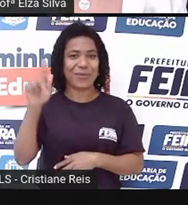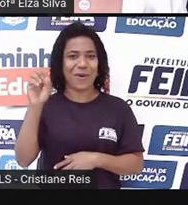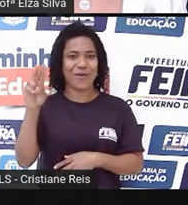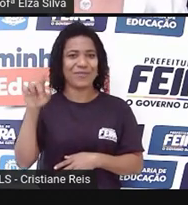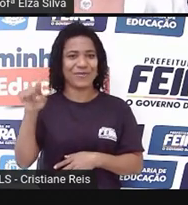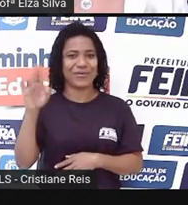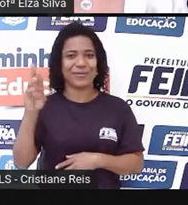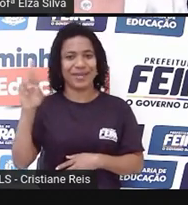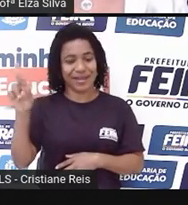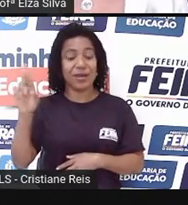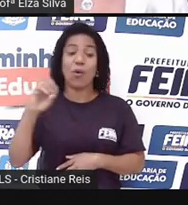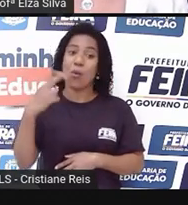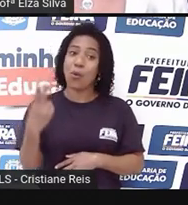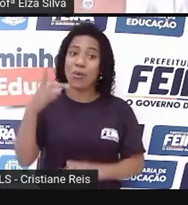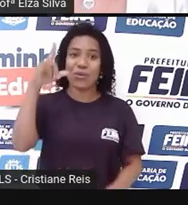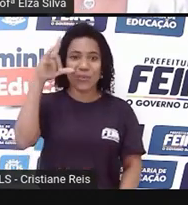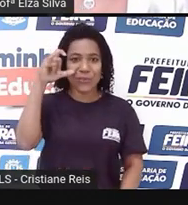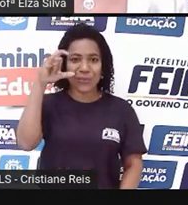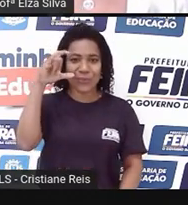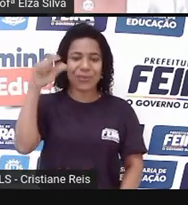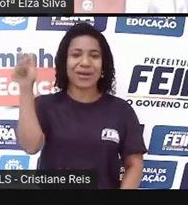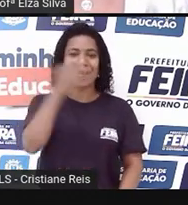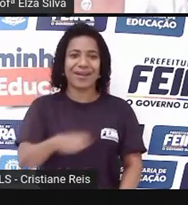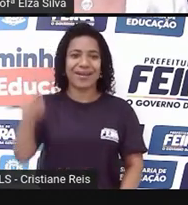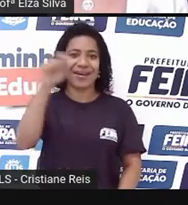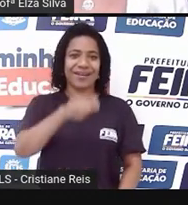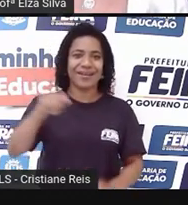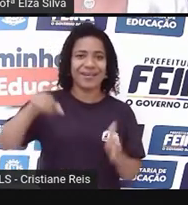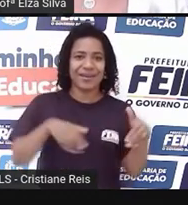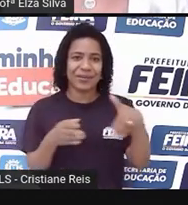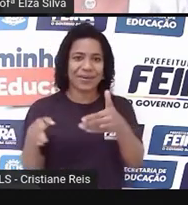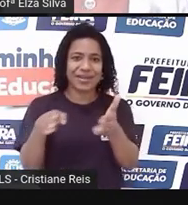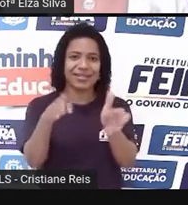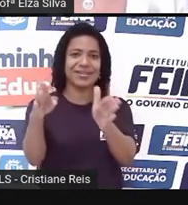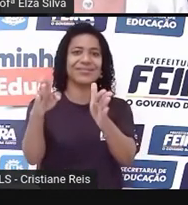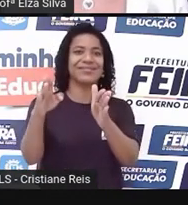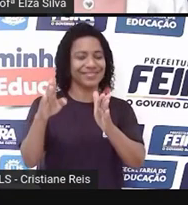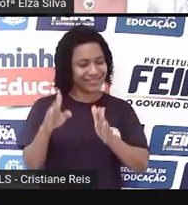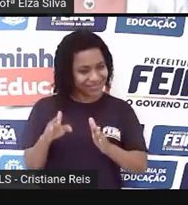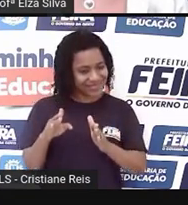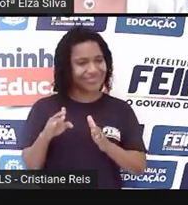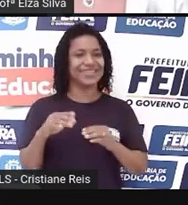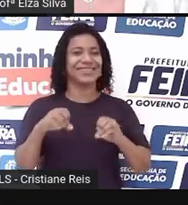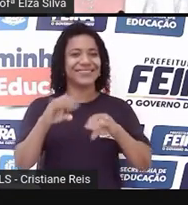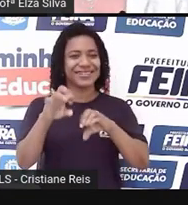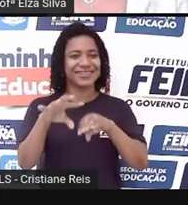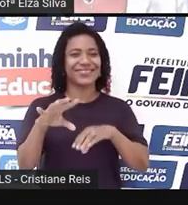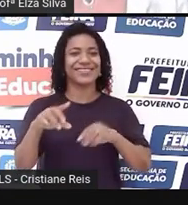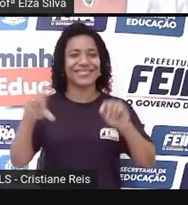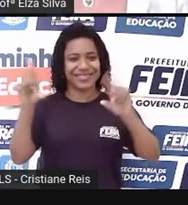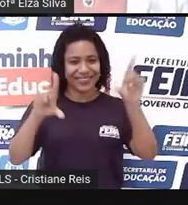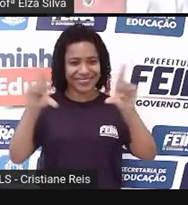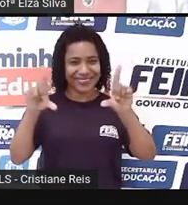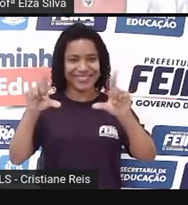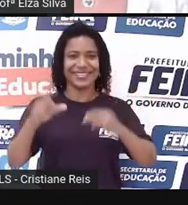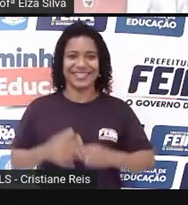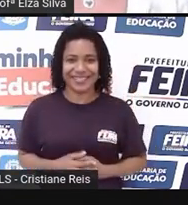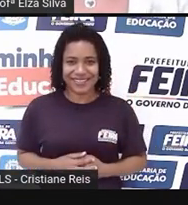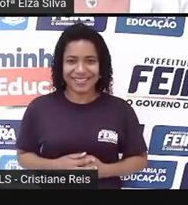Instagram. Arroba caminhosdaeducacão.tv Ok, students? E por fim,